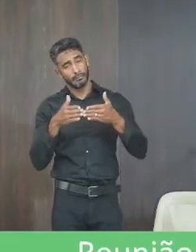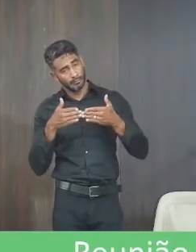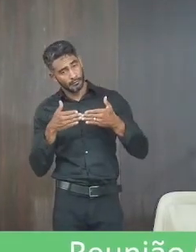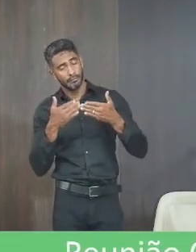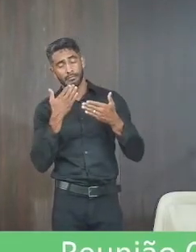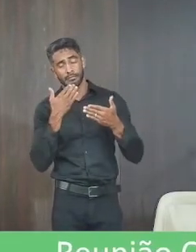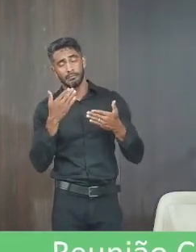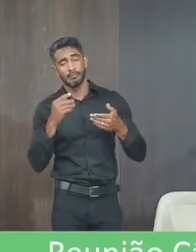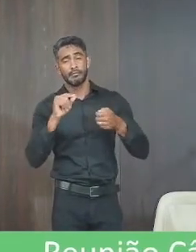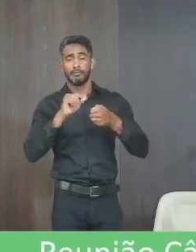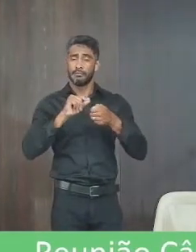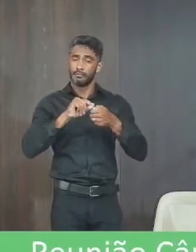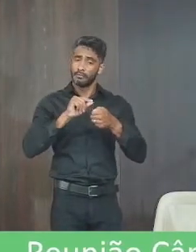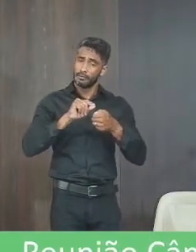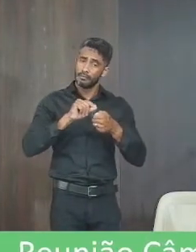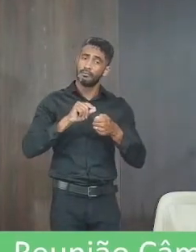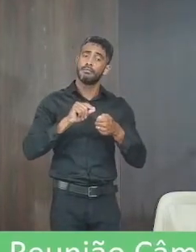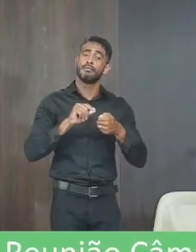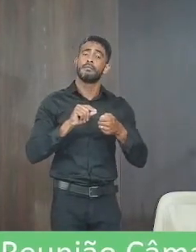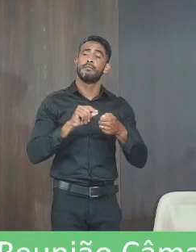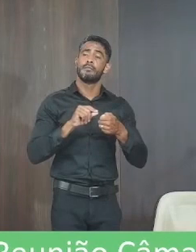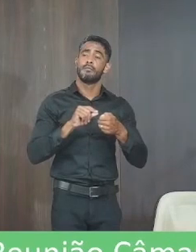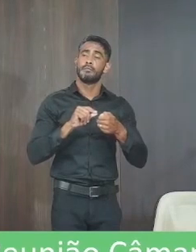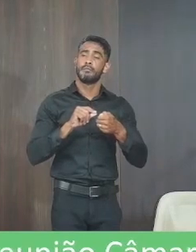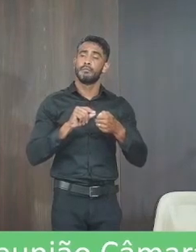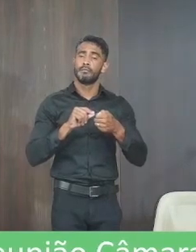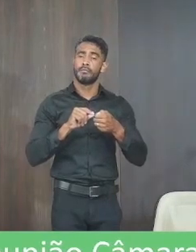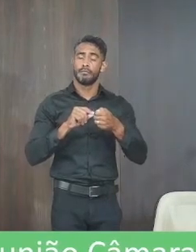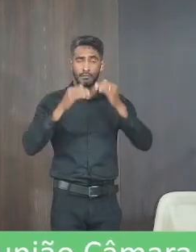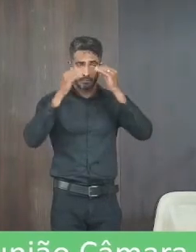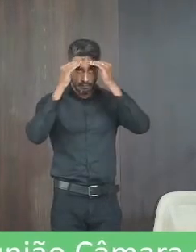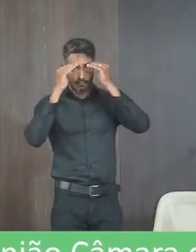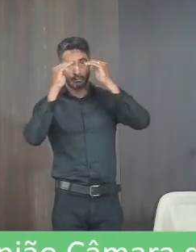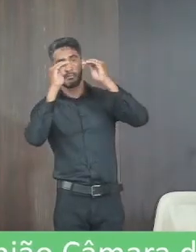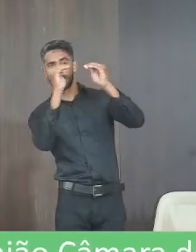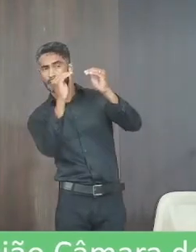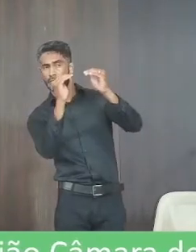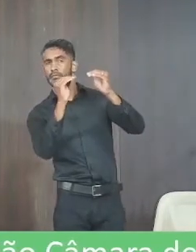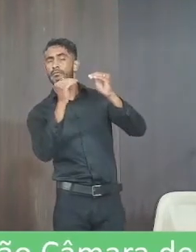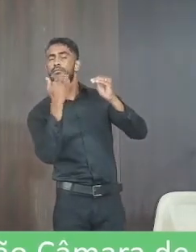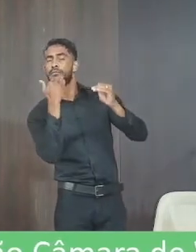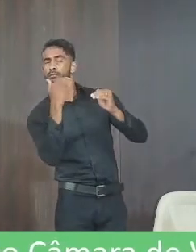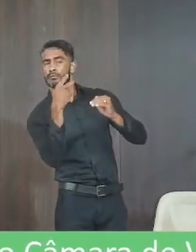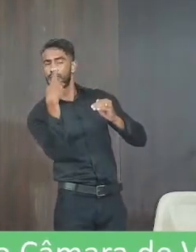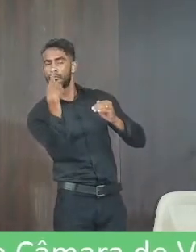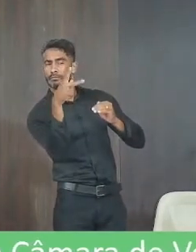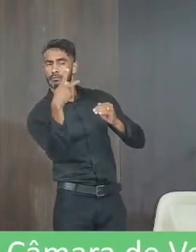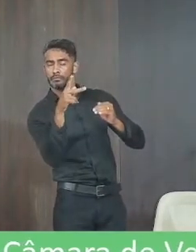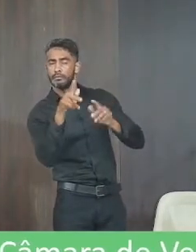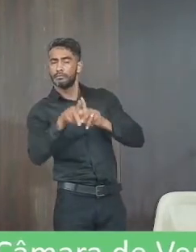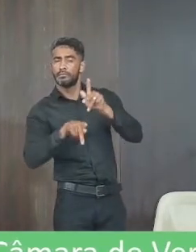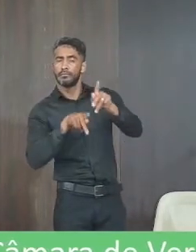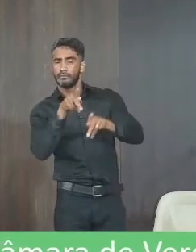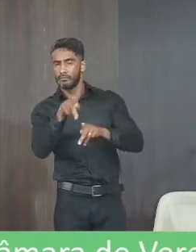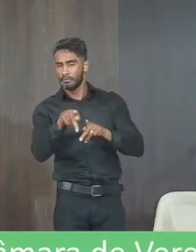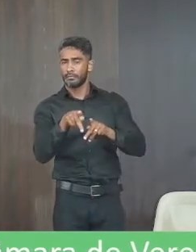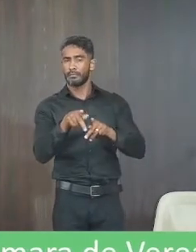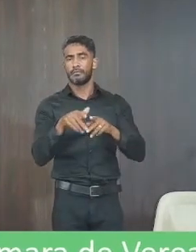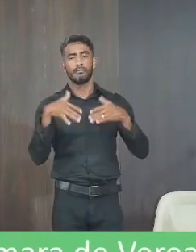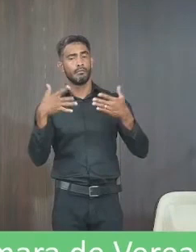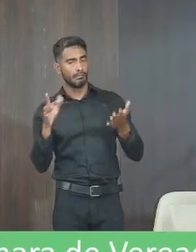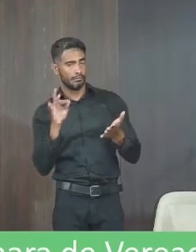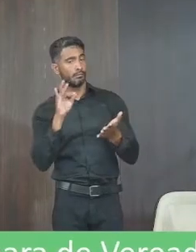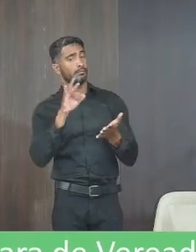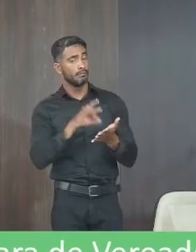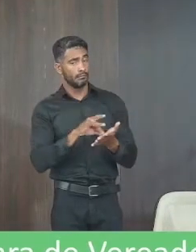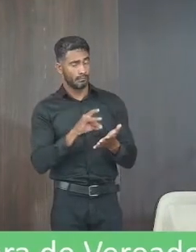prefeito as providências que se fizeram necessárias para que possamos atender os anseios e reivindicações da nossa população na certeza